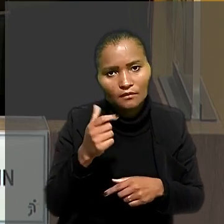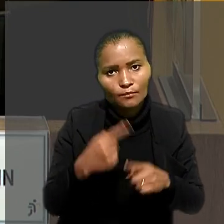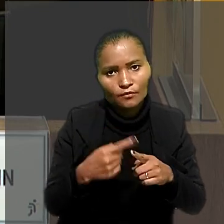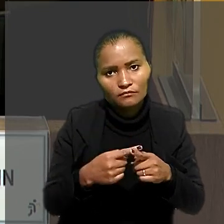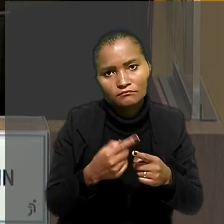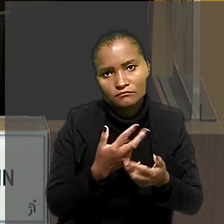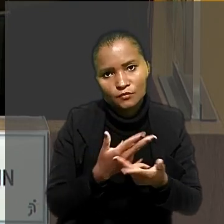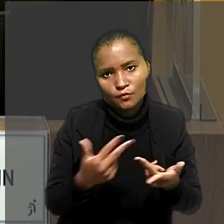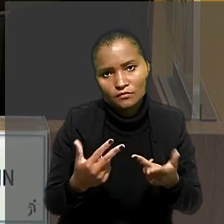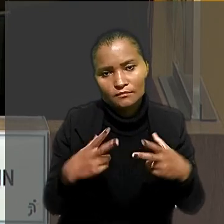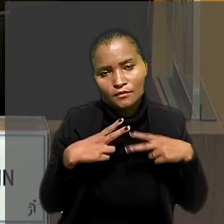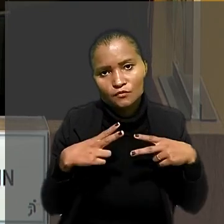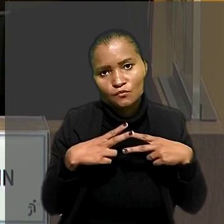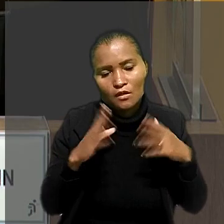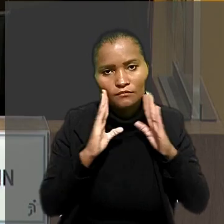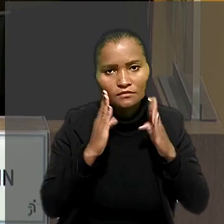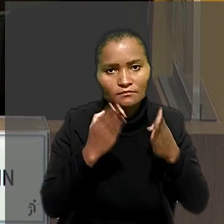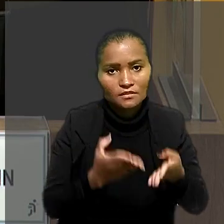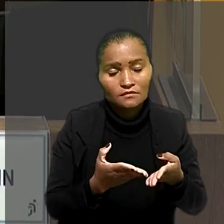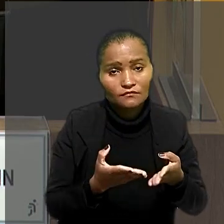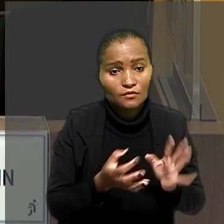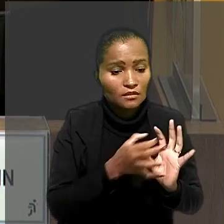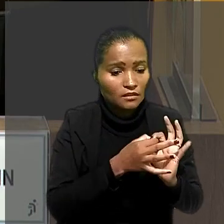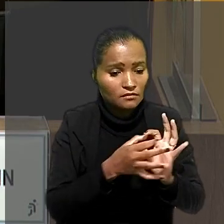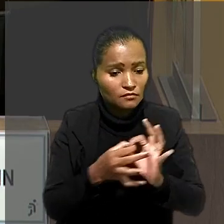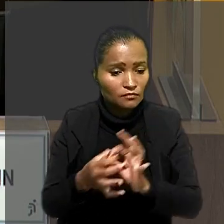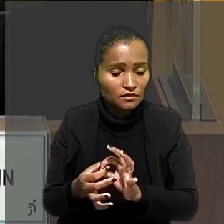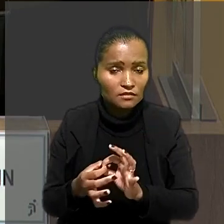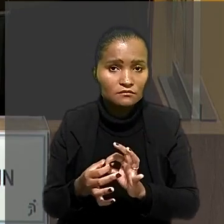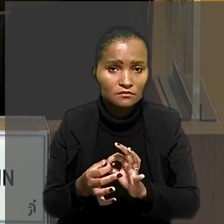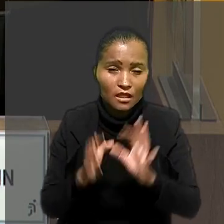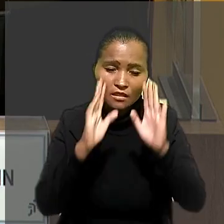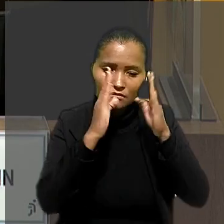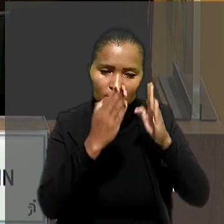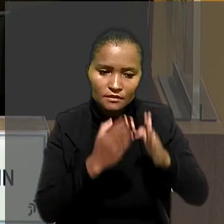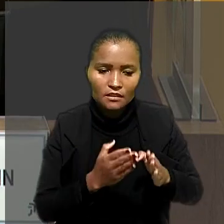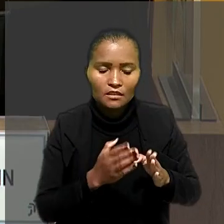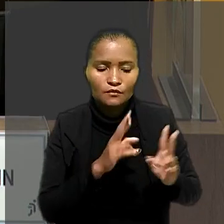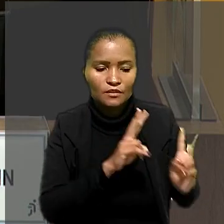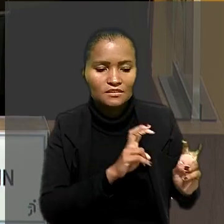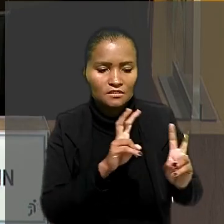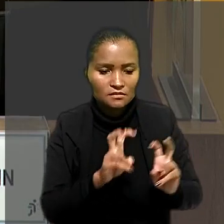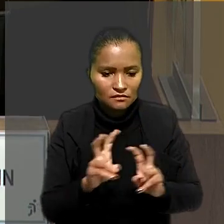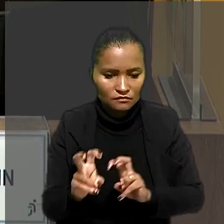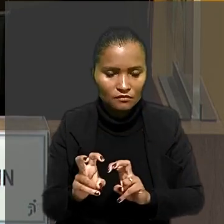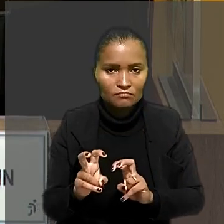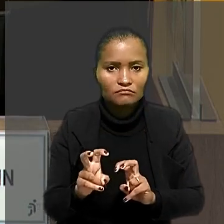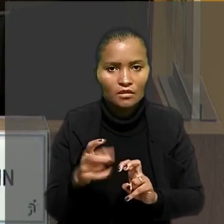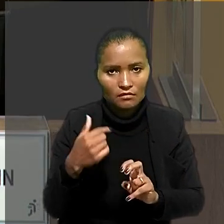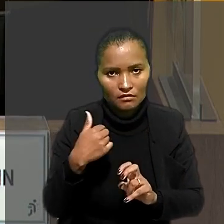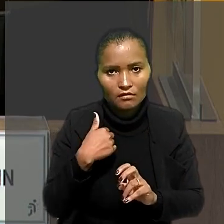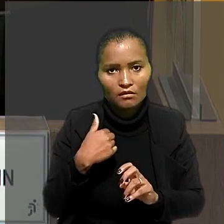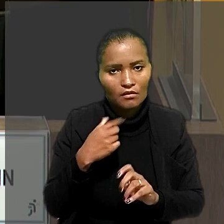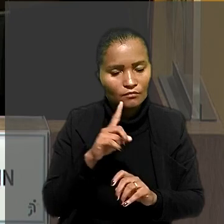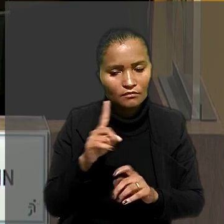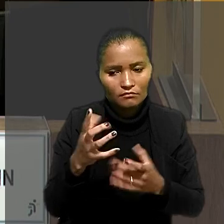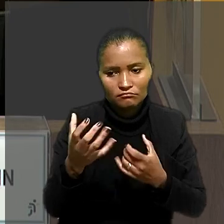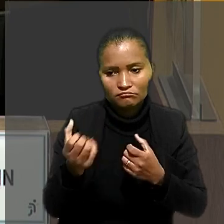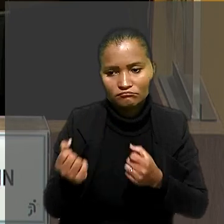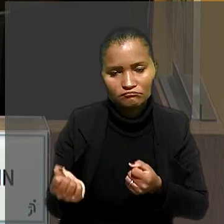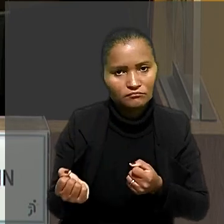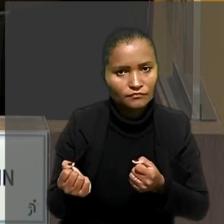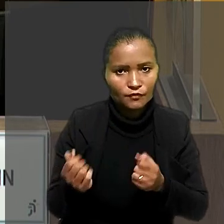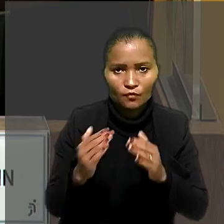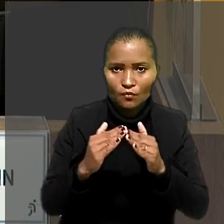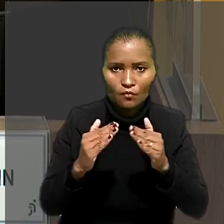específica. Então, assim, nesse contexto, examinando essas questões, eu convirjo com a conclusão da iminente